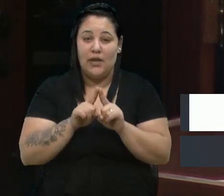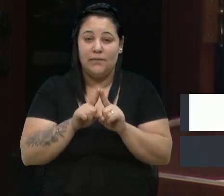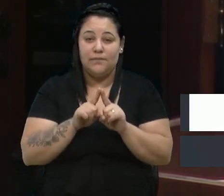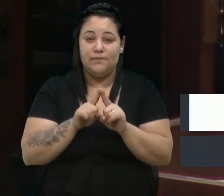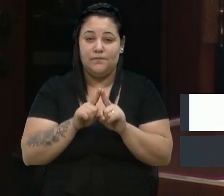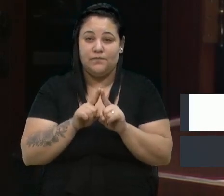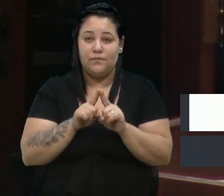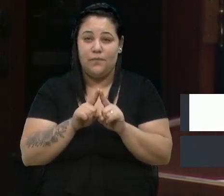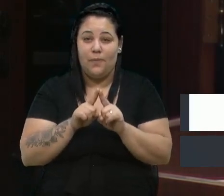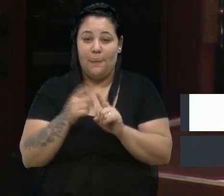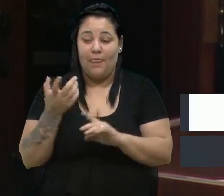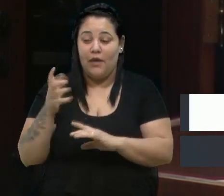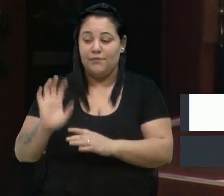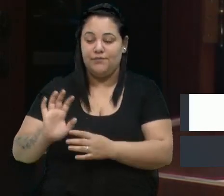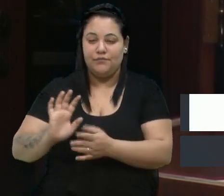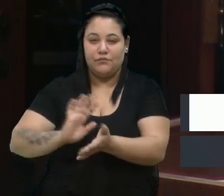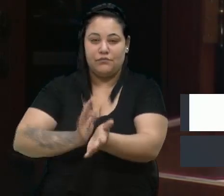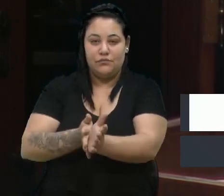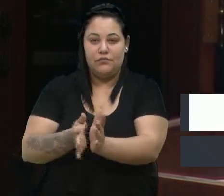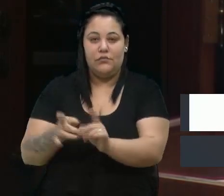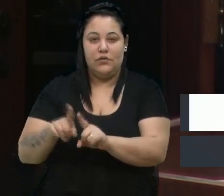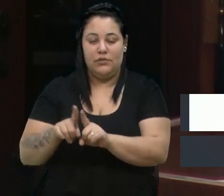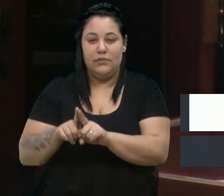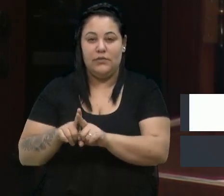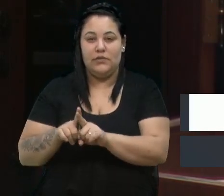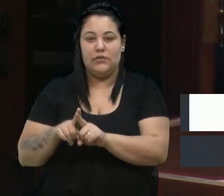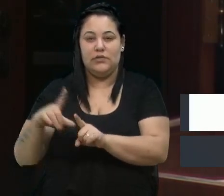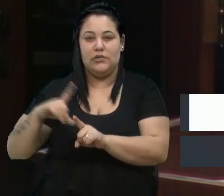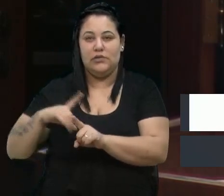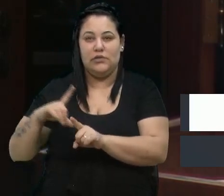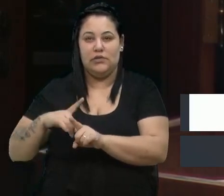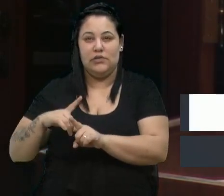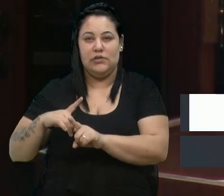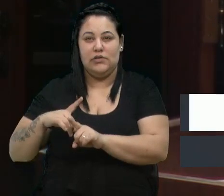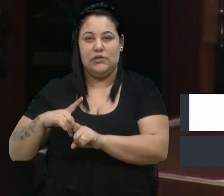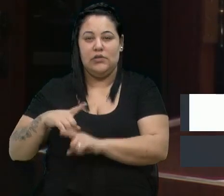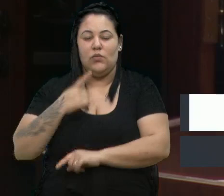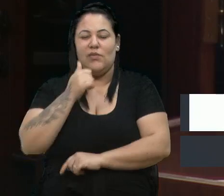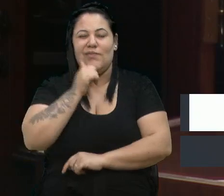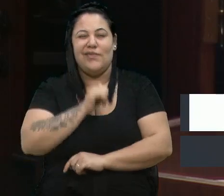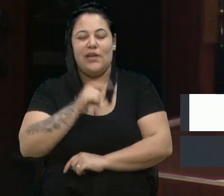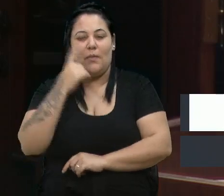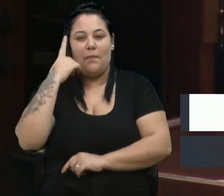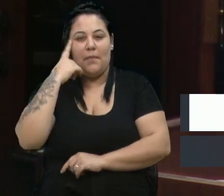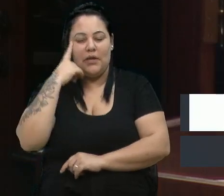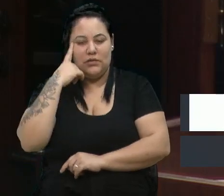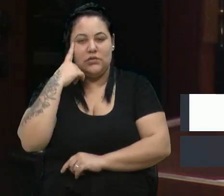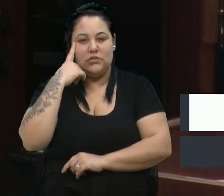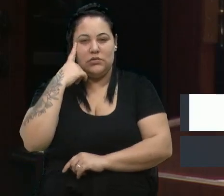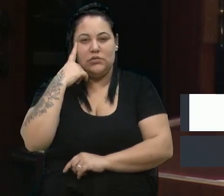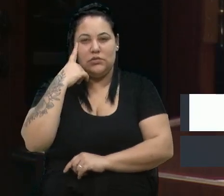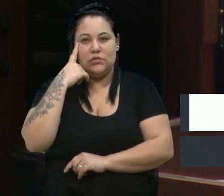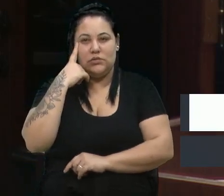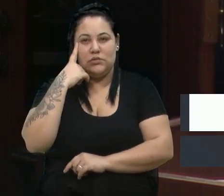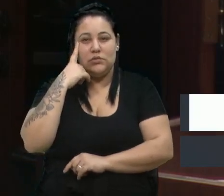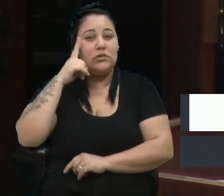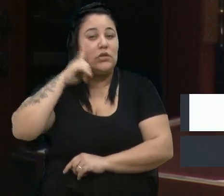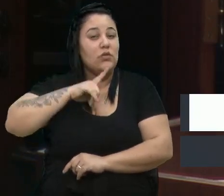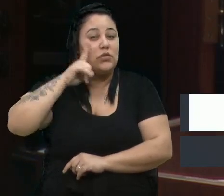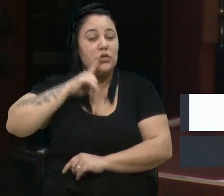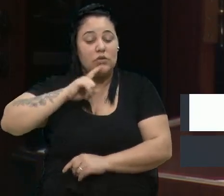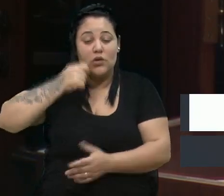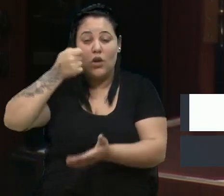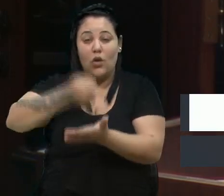antirracistas. Tem uma pensadora, uma mulher estadunidense, que lutou